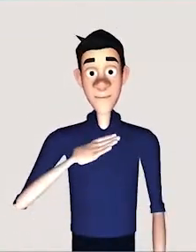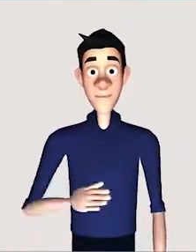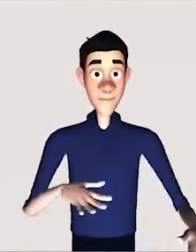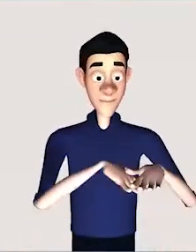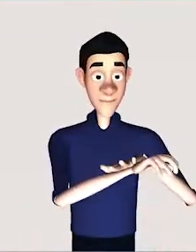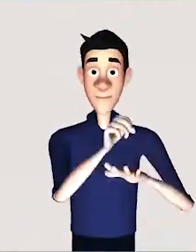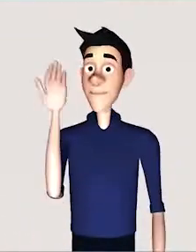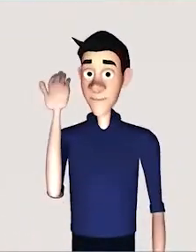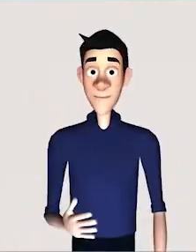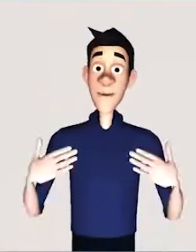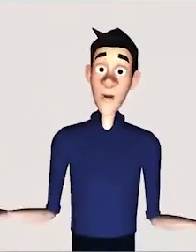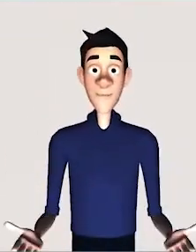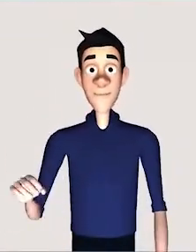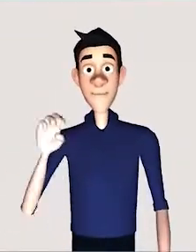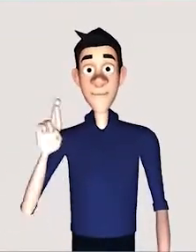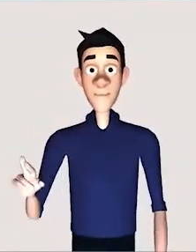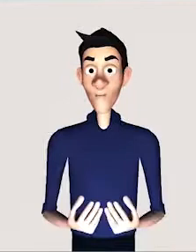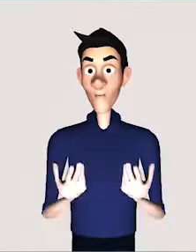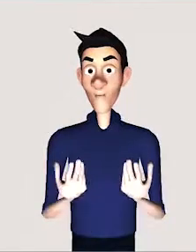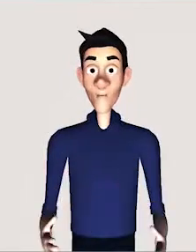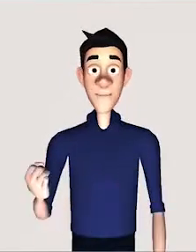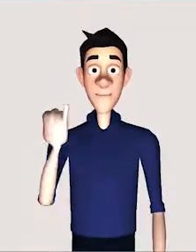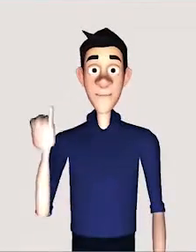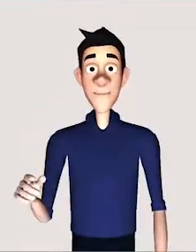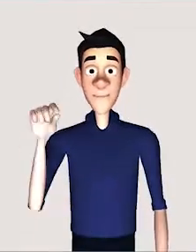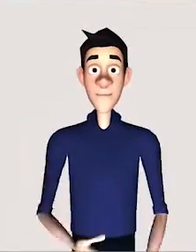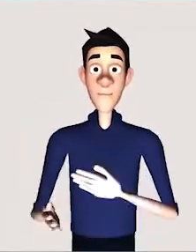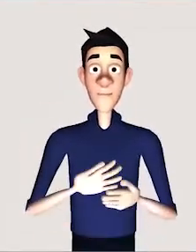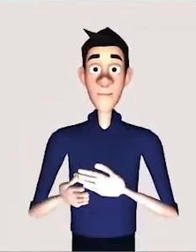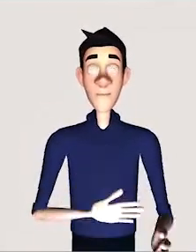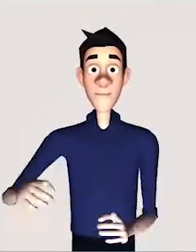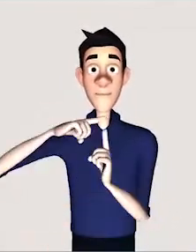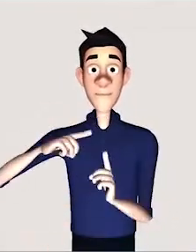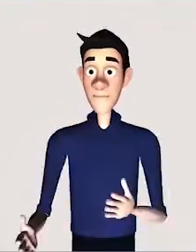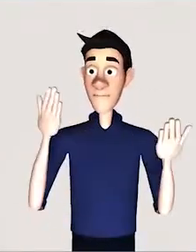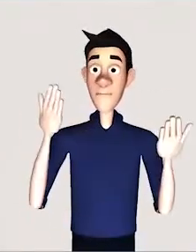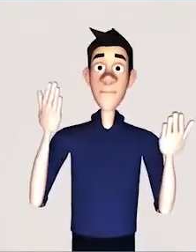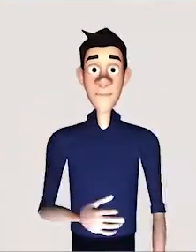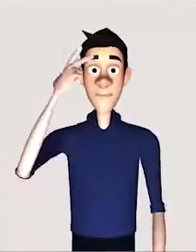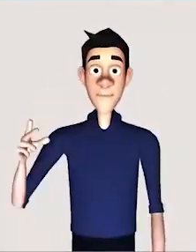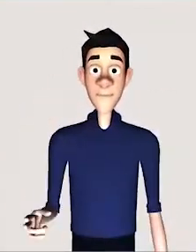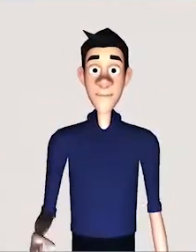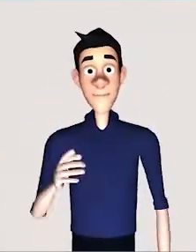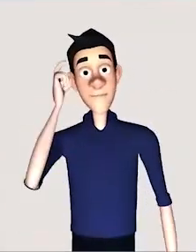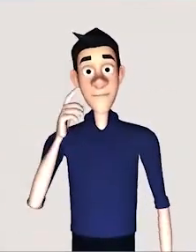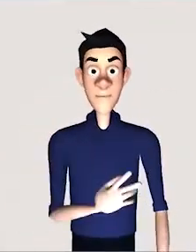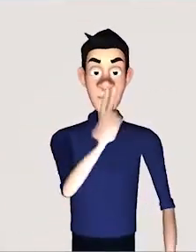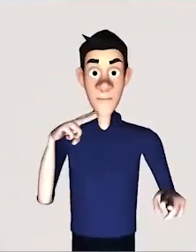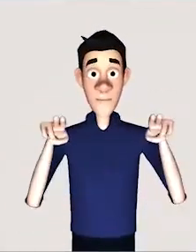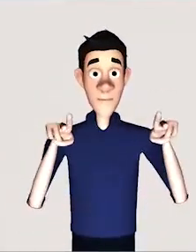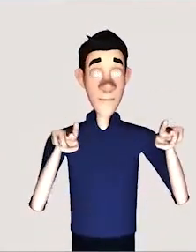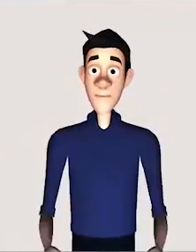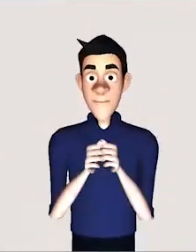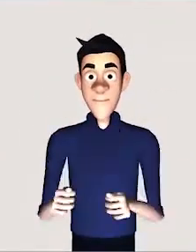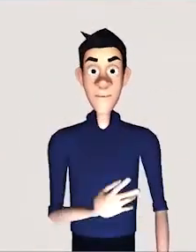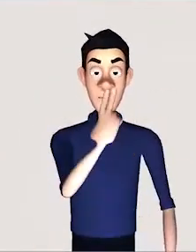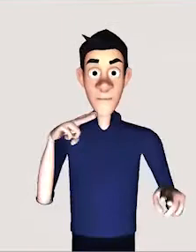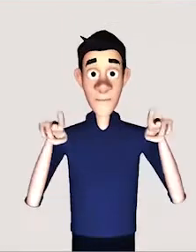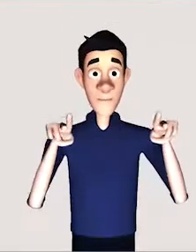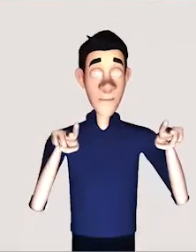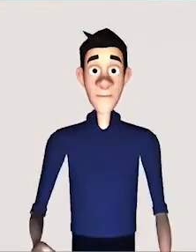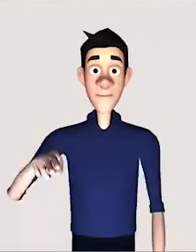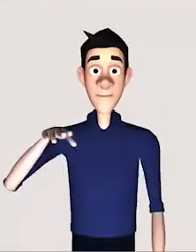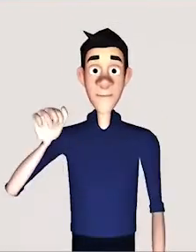nossa aula, que são as bases legais. A gente vai trazer alguns aspectos gerais do conjunto de normas